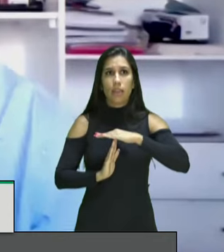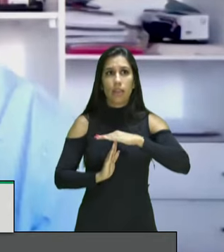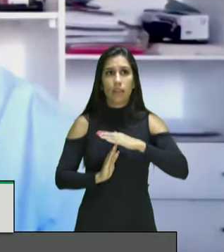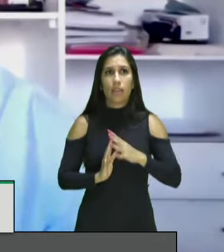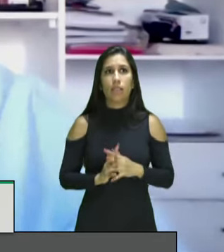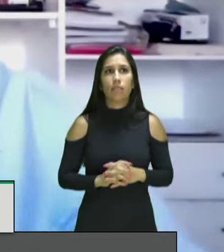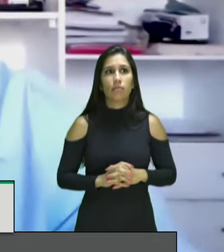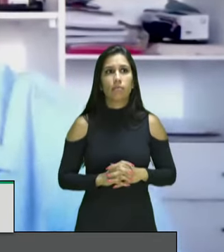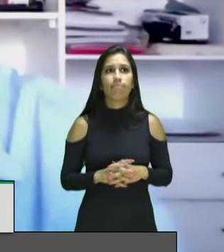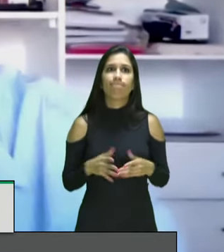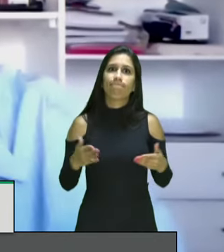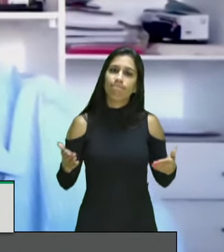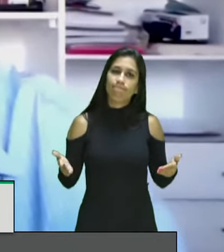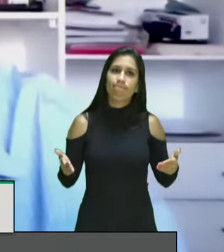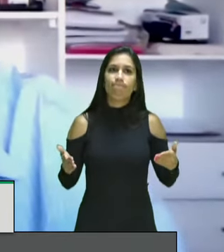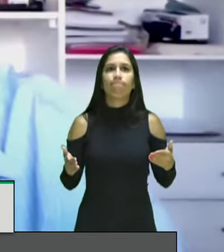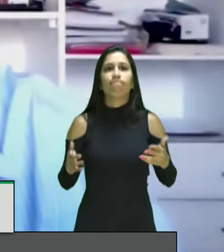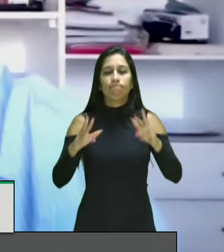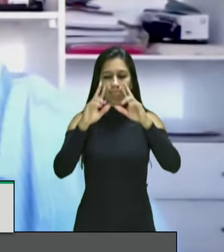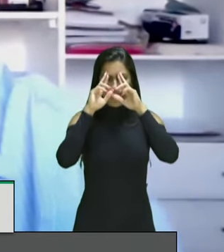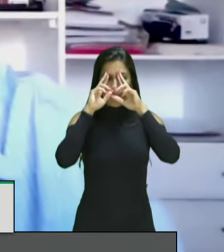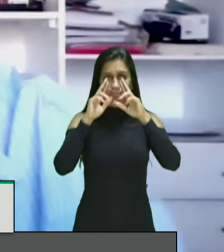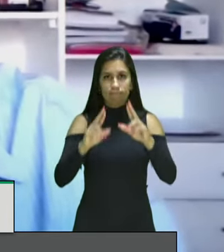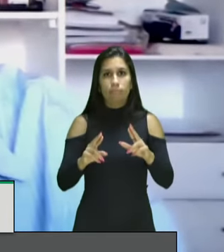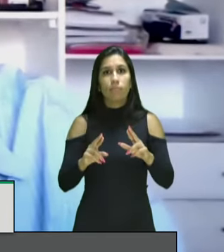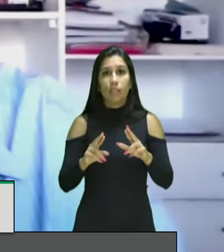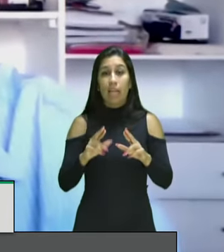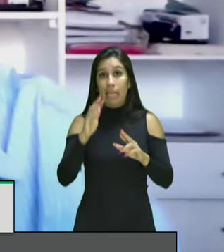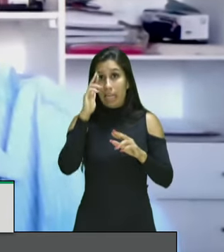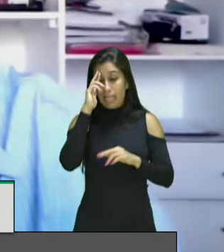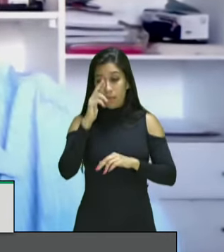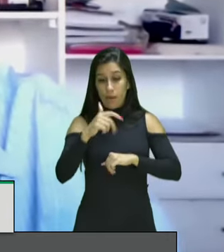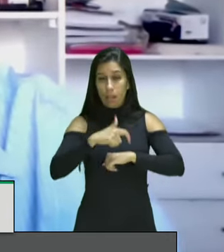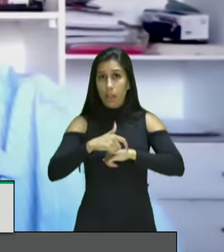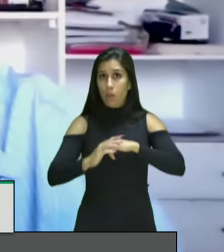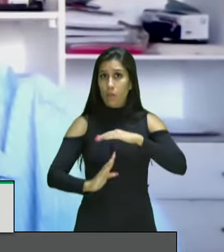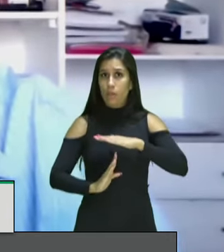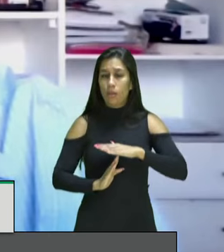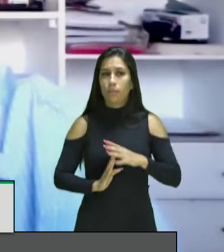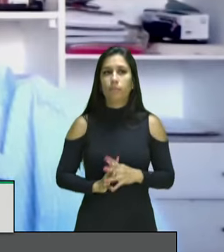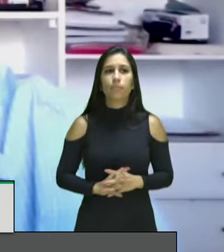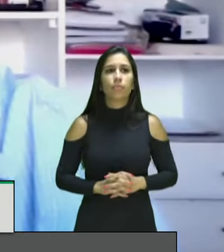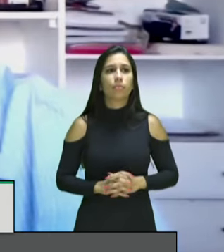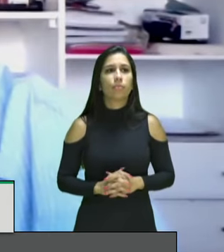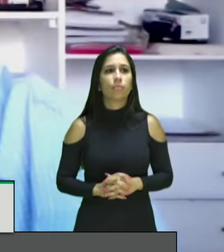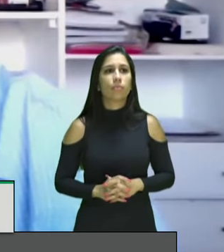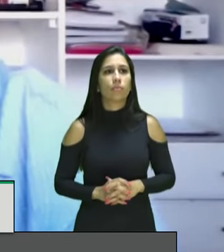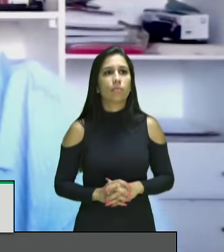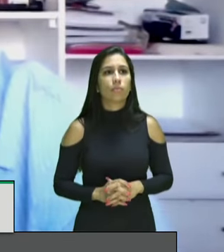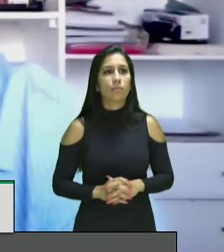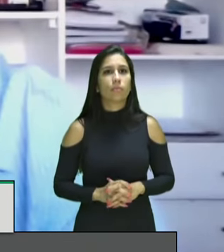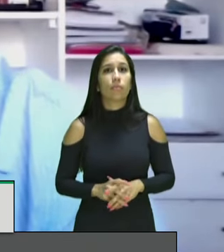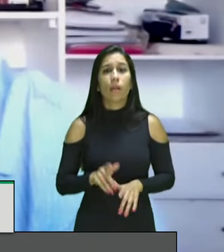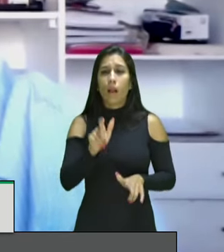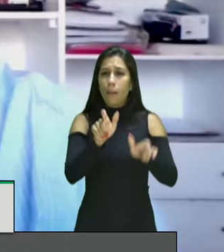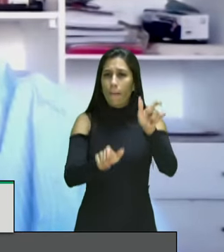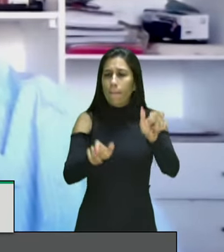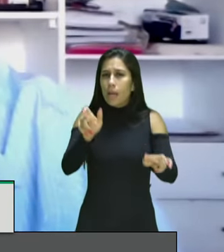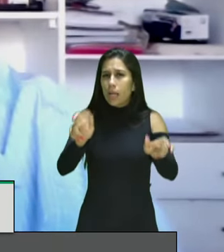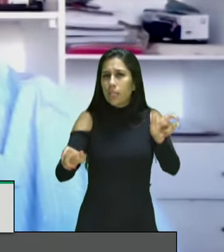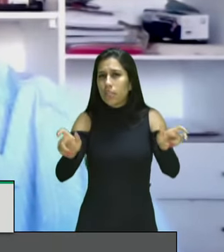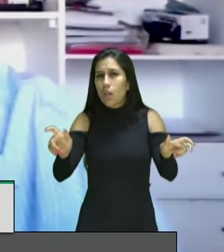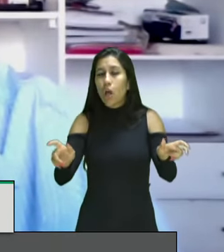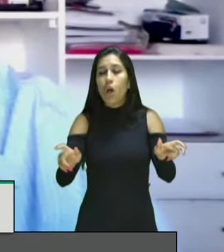medida do possível também a gente possa cumprir o tempo estabelecido. E quem puder encaminhar para